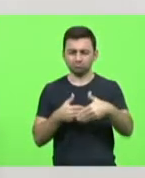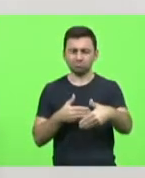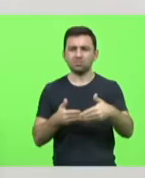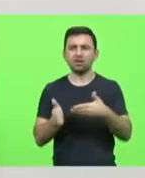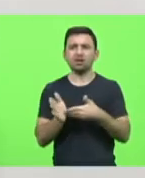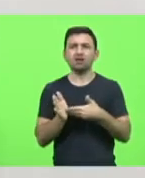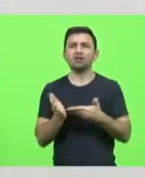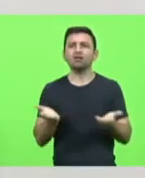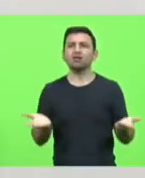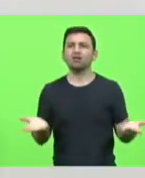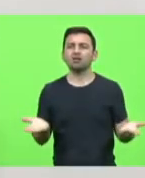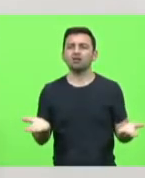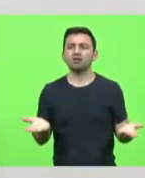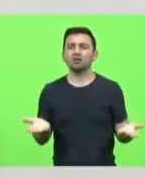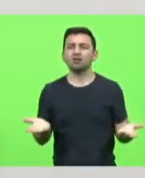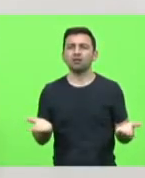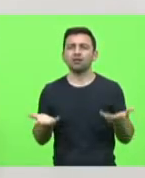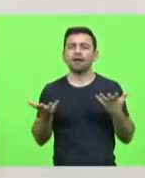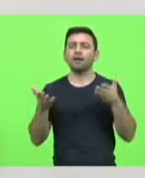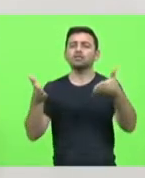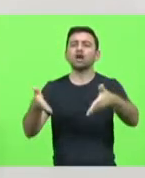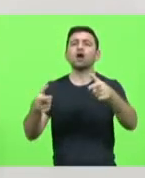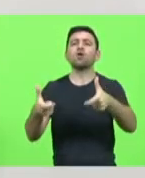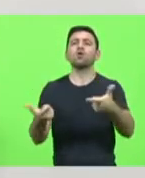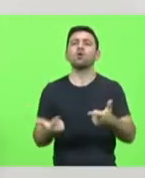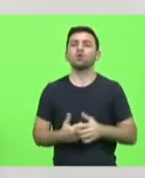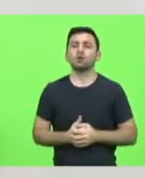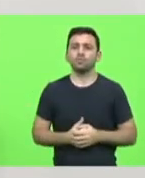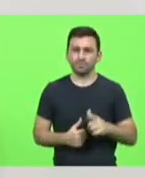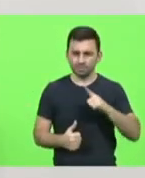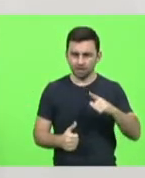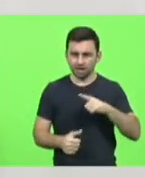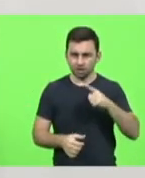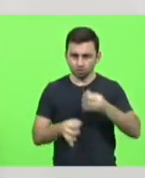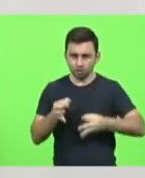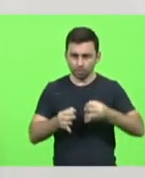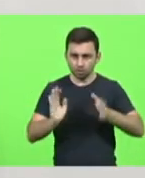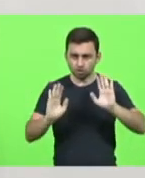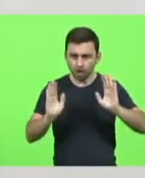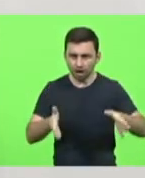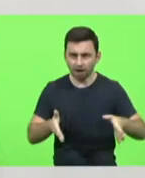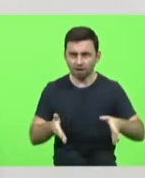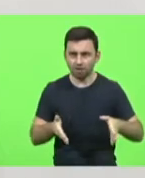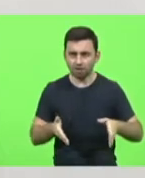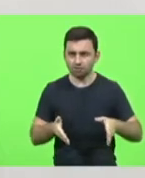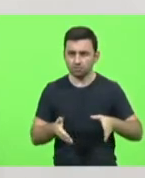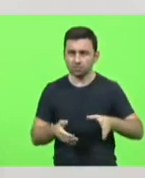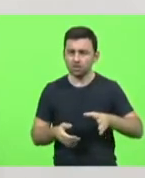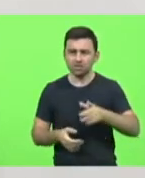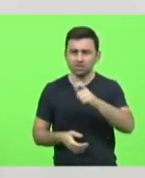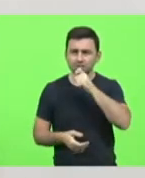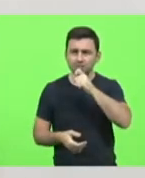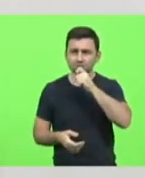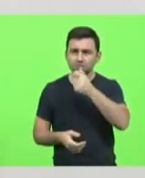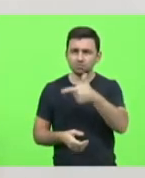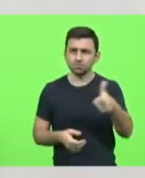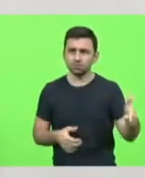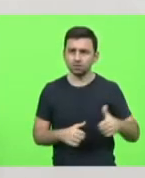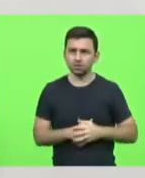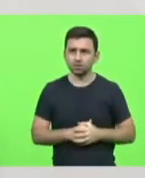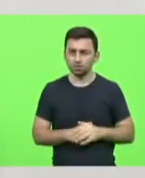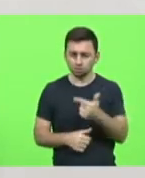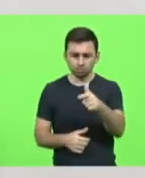se quer chegar com isso. Existe uma ação transitada e julgada? Não. Não